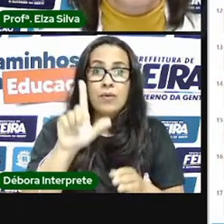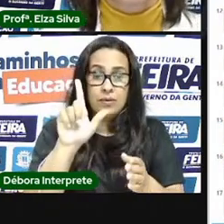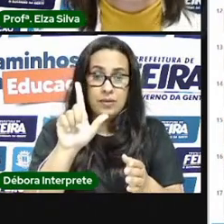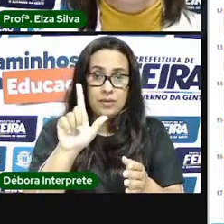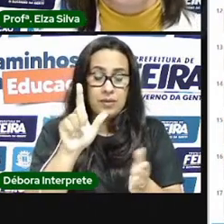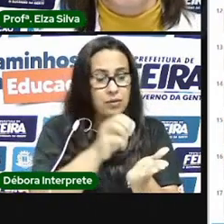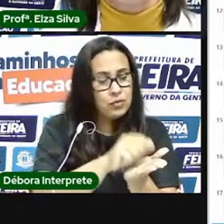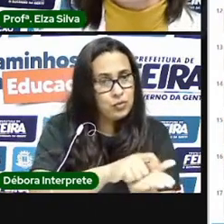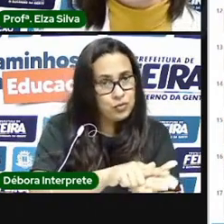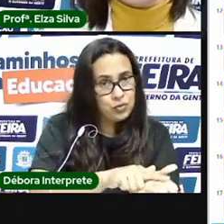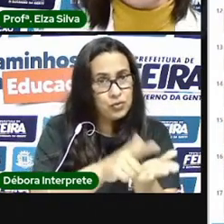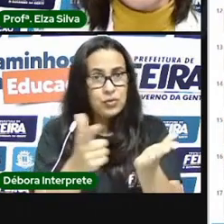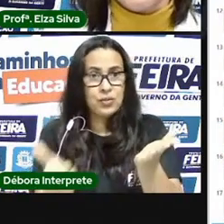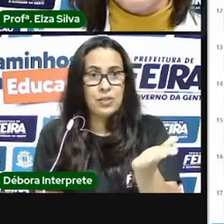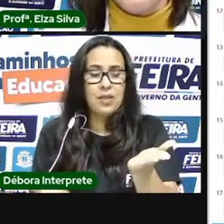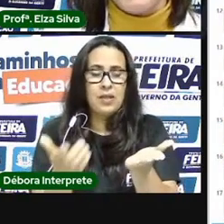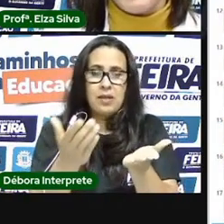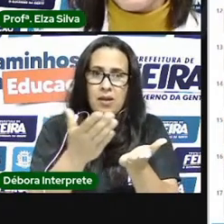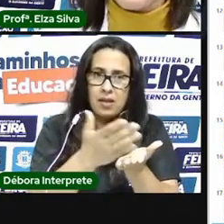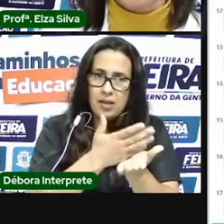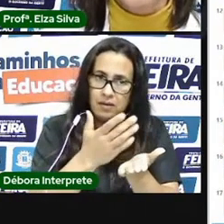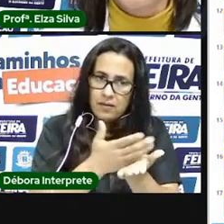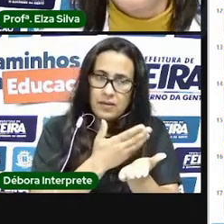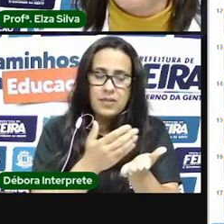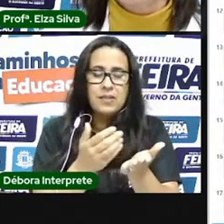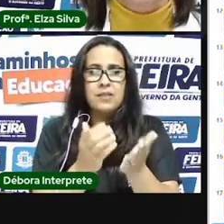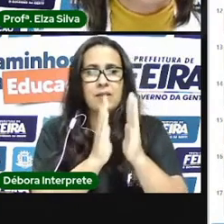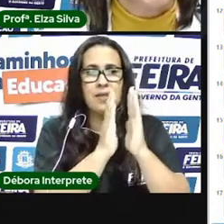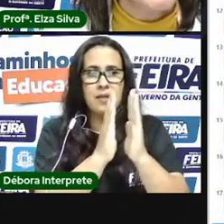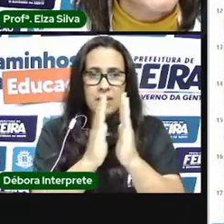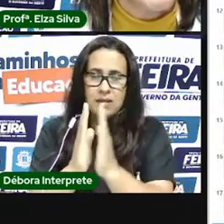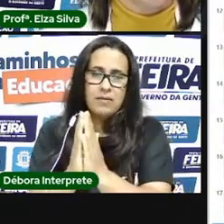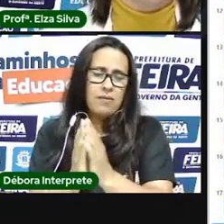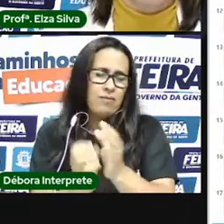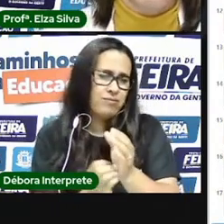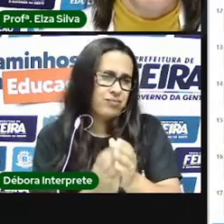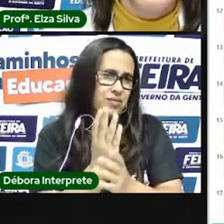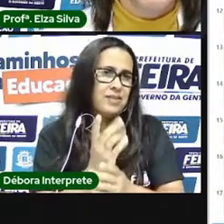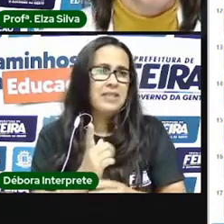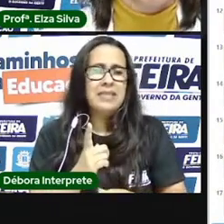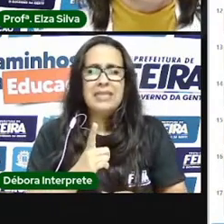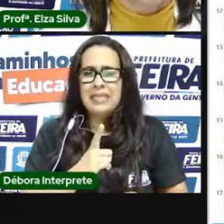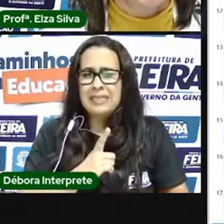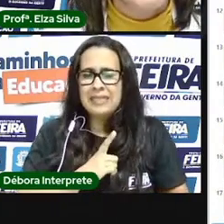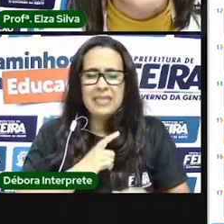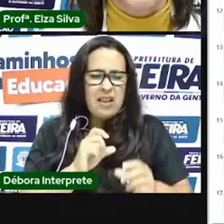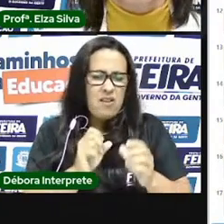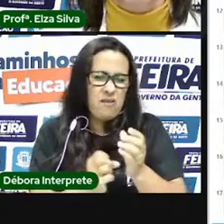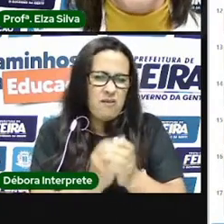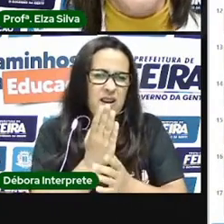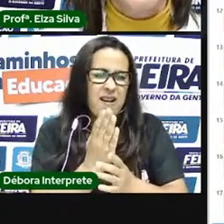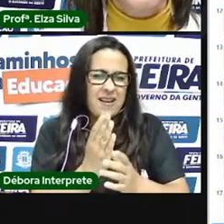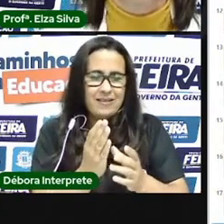revistas livros e etc e lá nós encontramos tiras quadrinhos cartuns